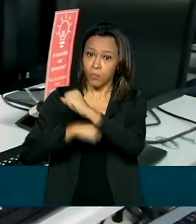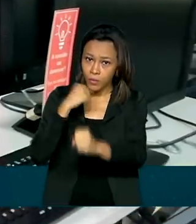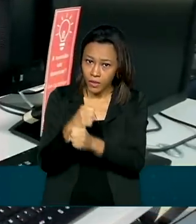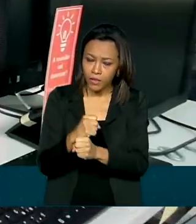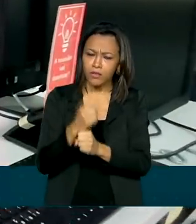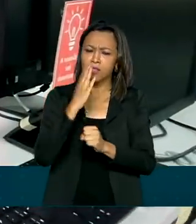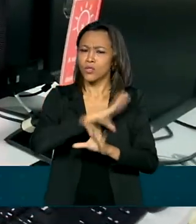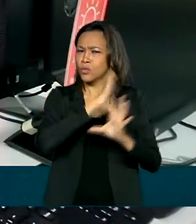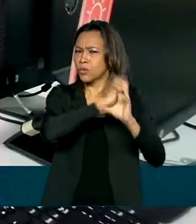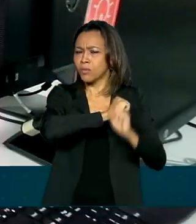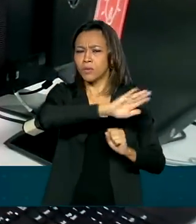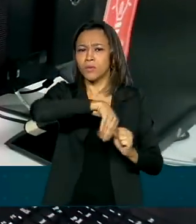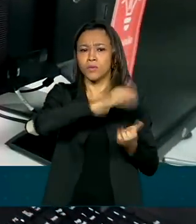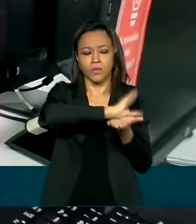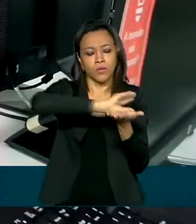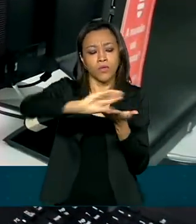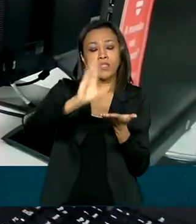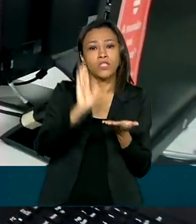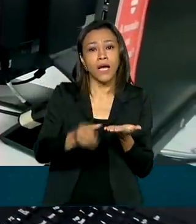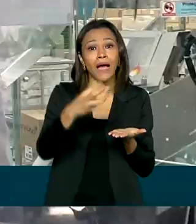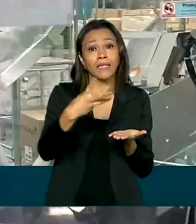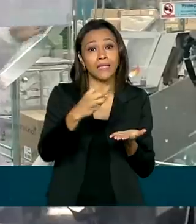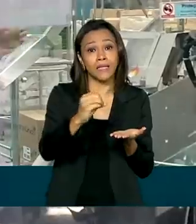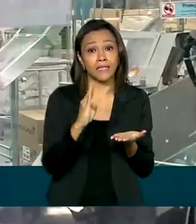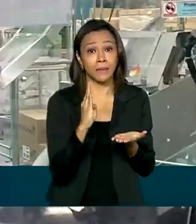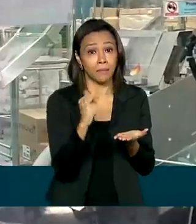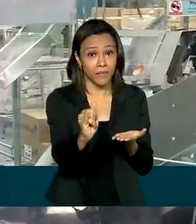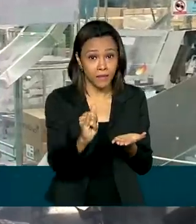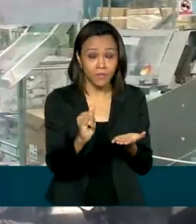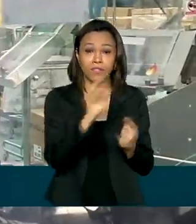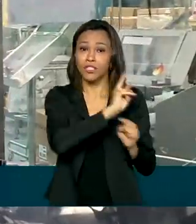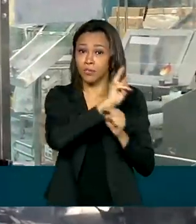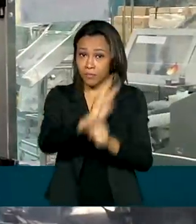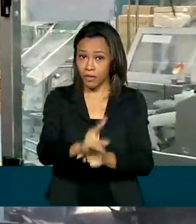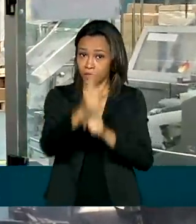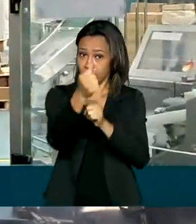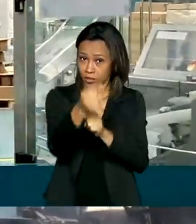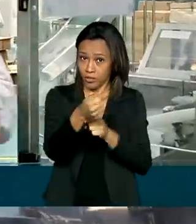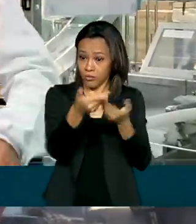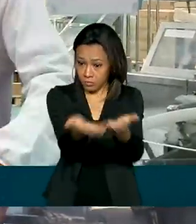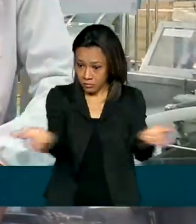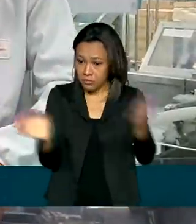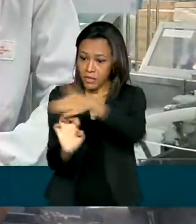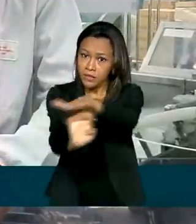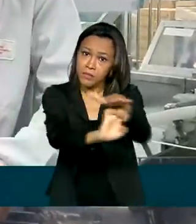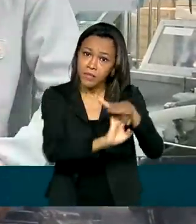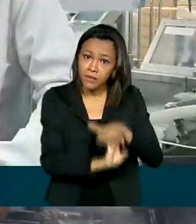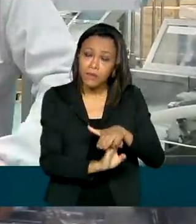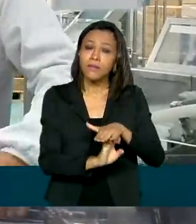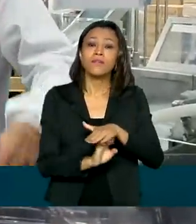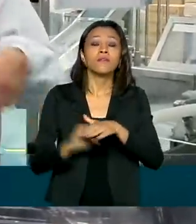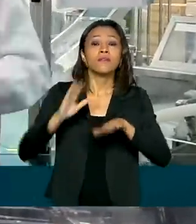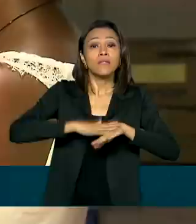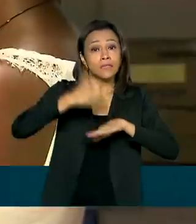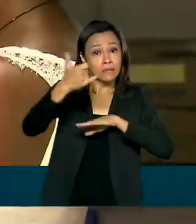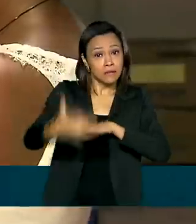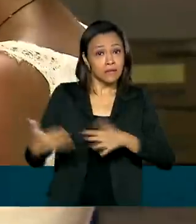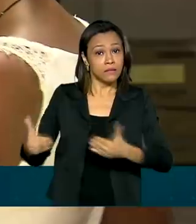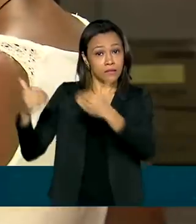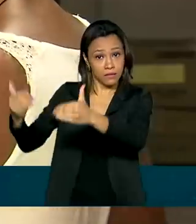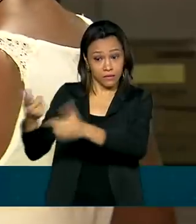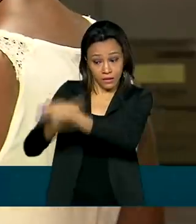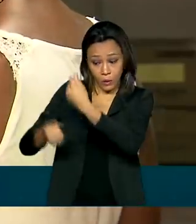foram liberados mais de R$ 30 bilhões em empréstimos durante a pandemia. Um programa que, segundo o Ministério da Economia,